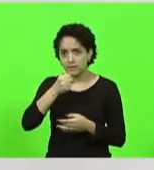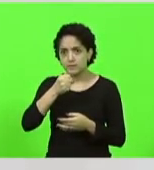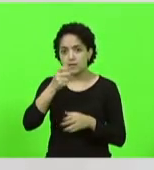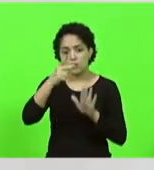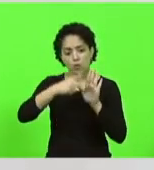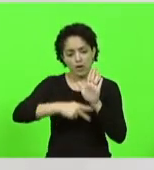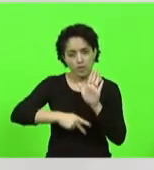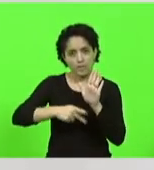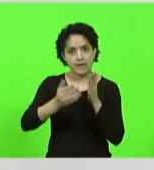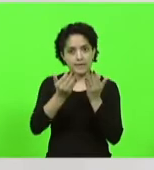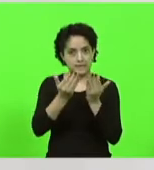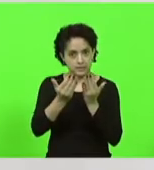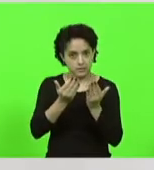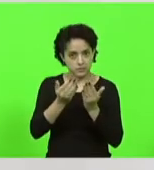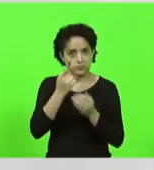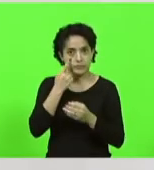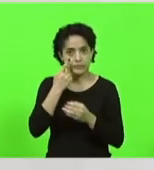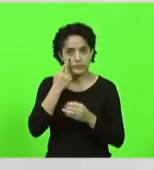está aqui olha só